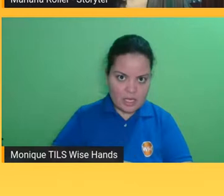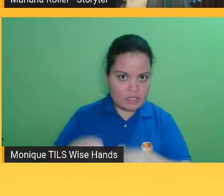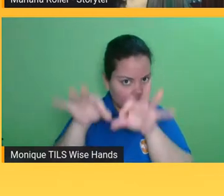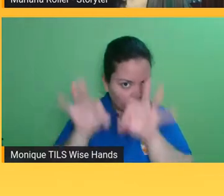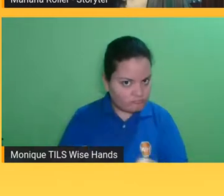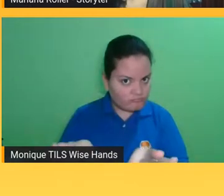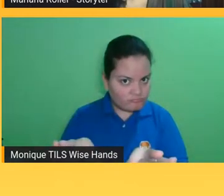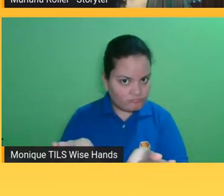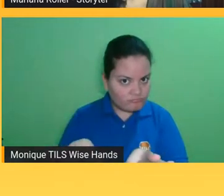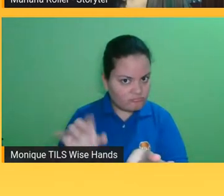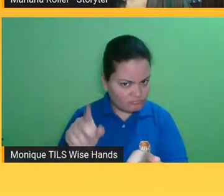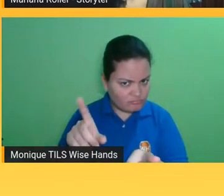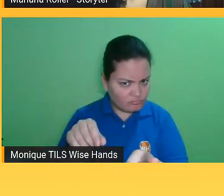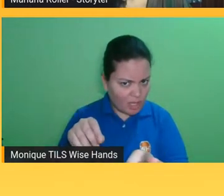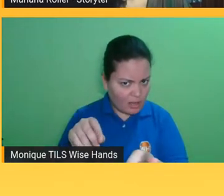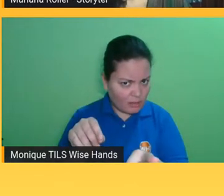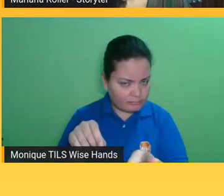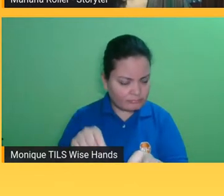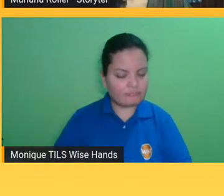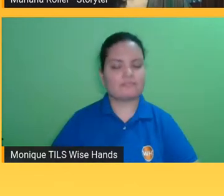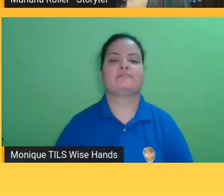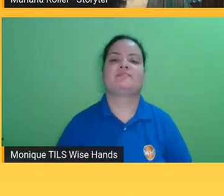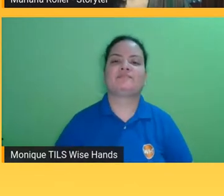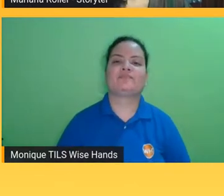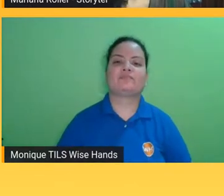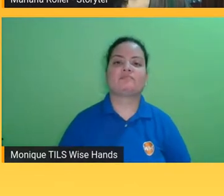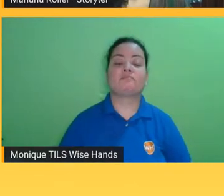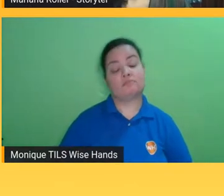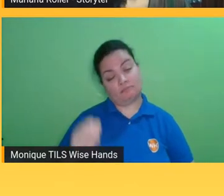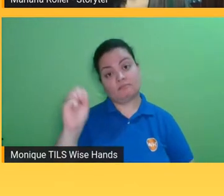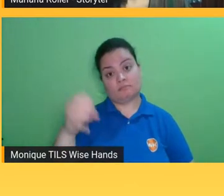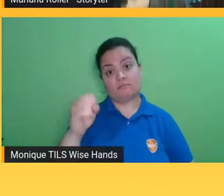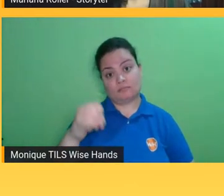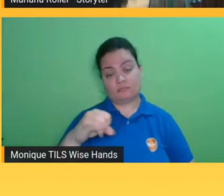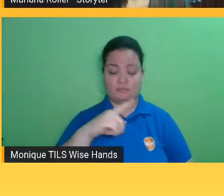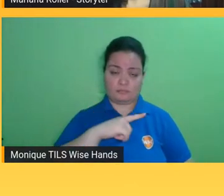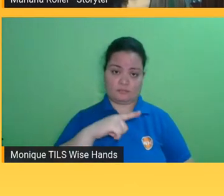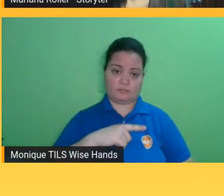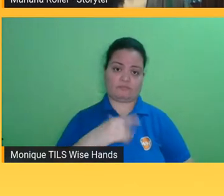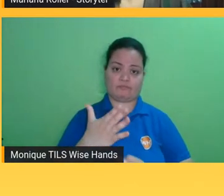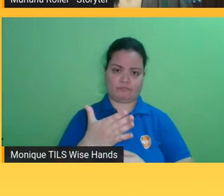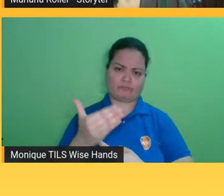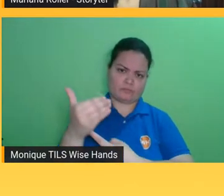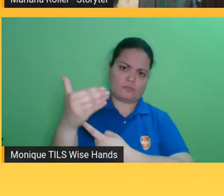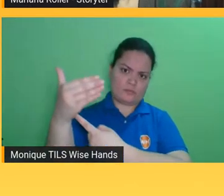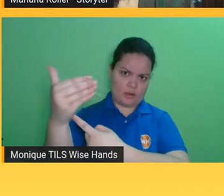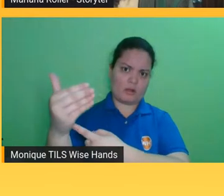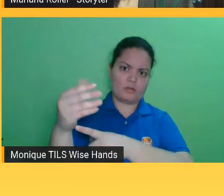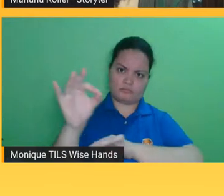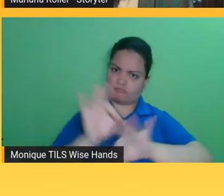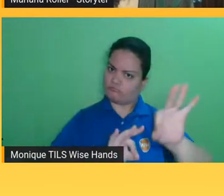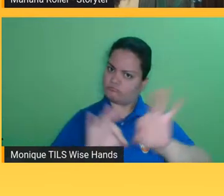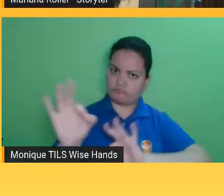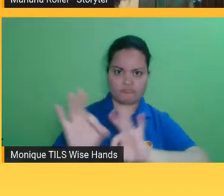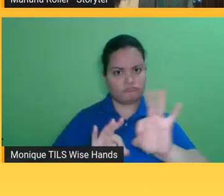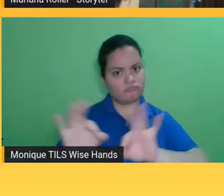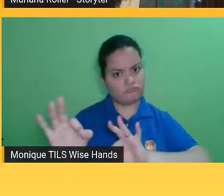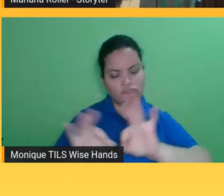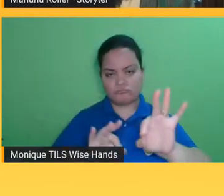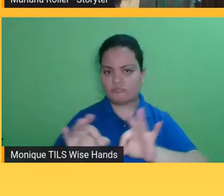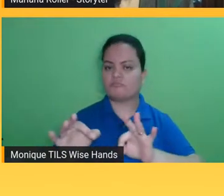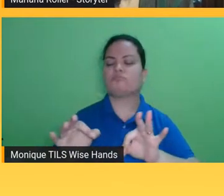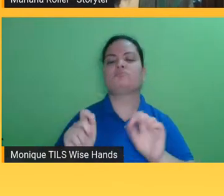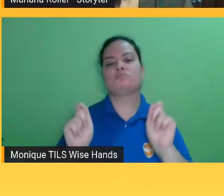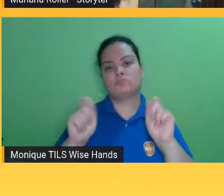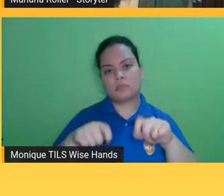a tecnologia nós já deixamos ele todo adaptado para atender todo tipo de necessidade